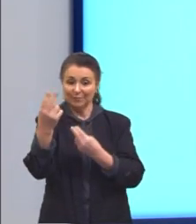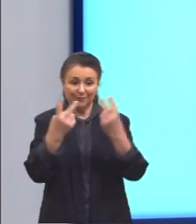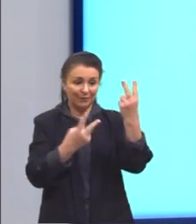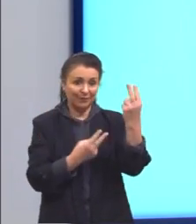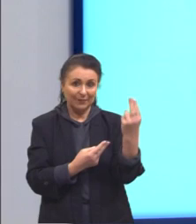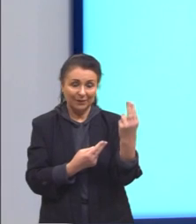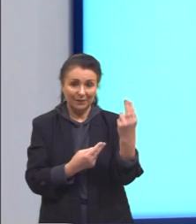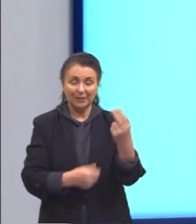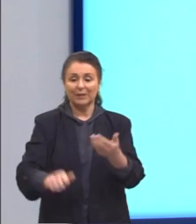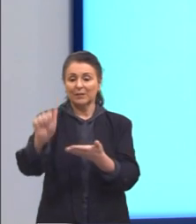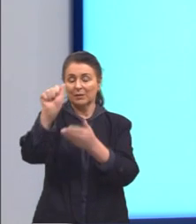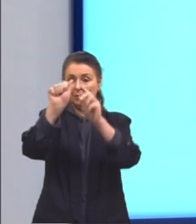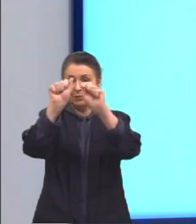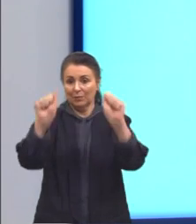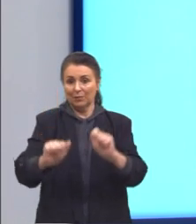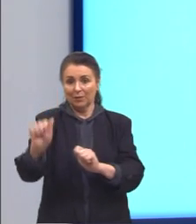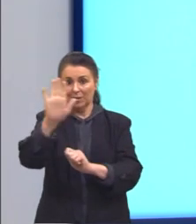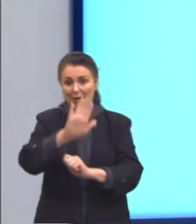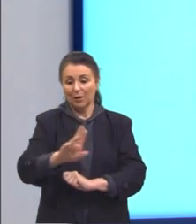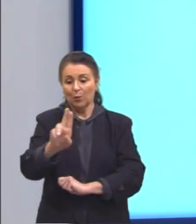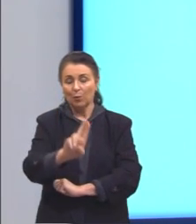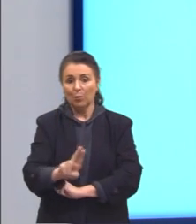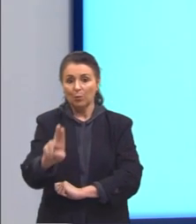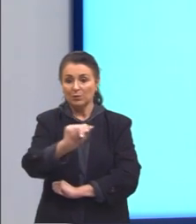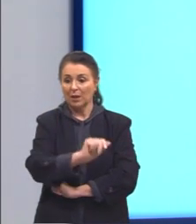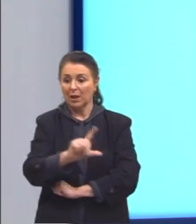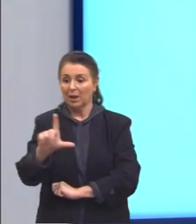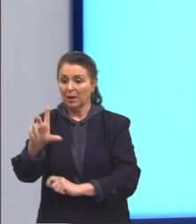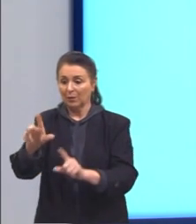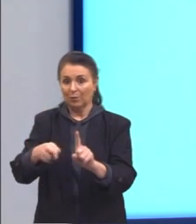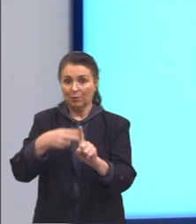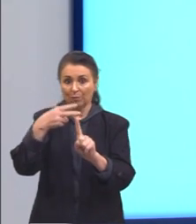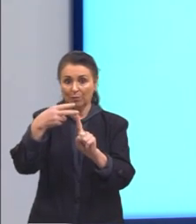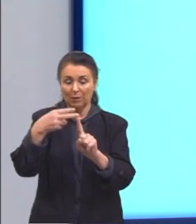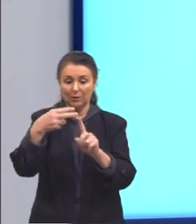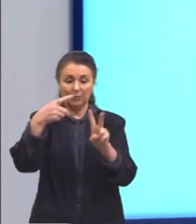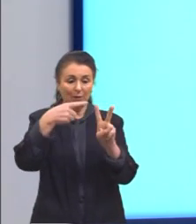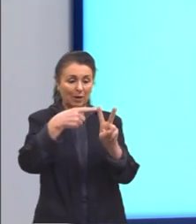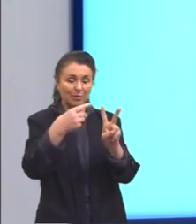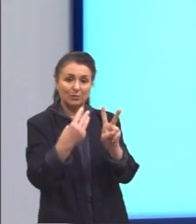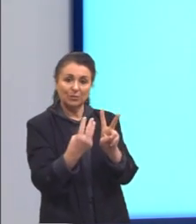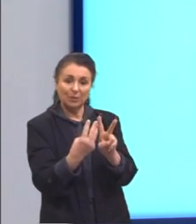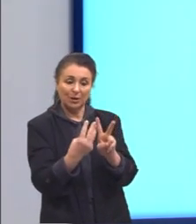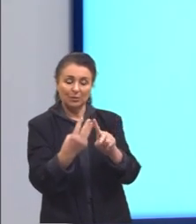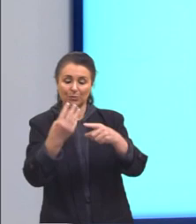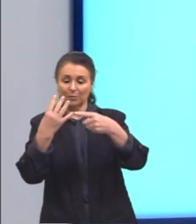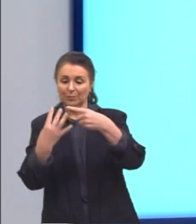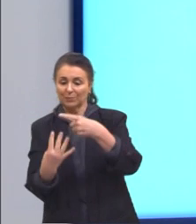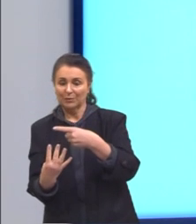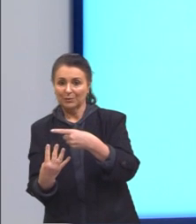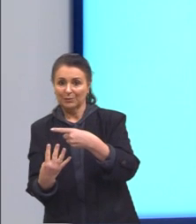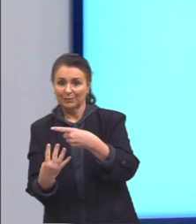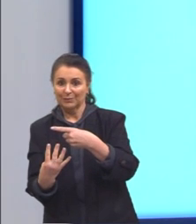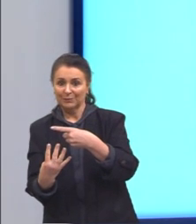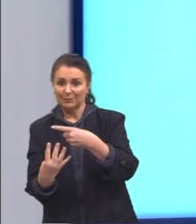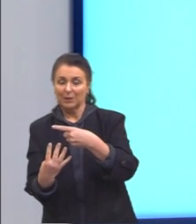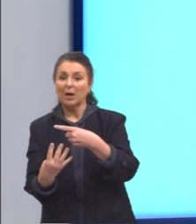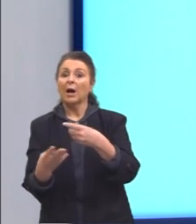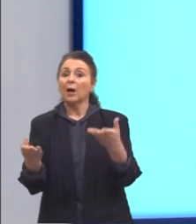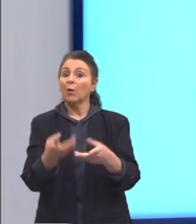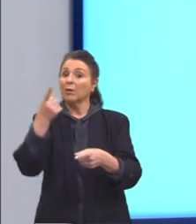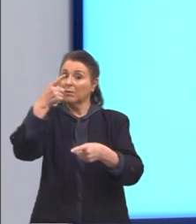então, a área, nós vamos utilizar lado ao quadrado, raiz de 3 sobre 4, só que vamos